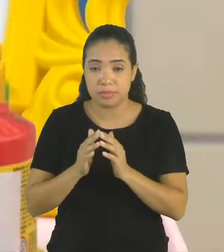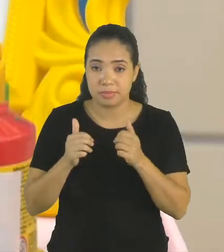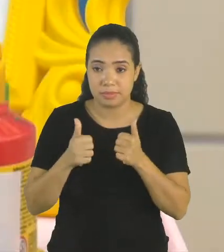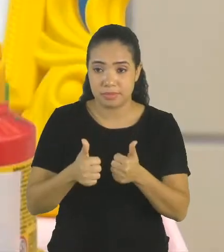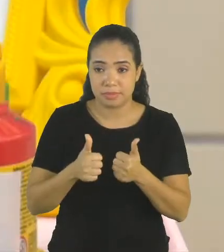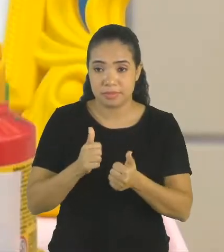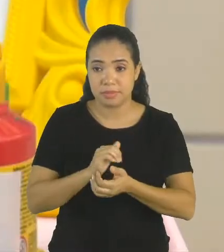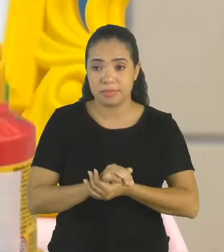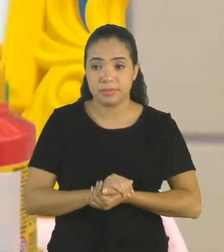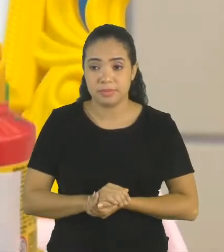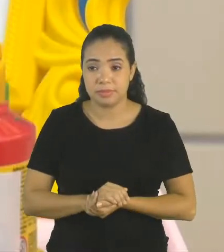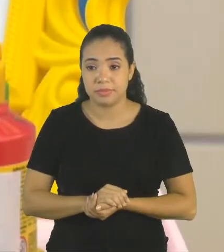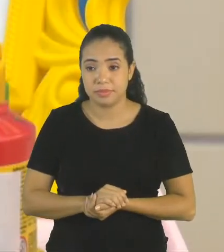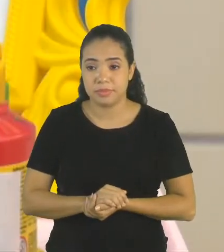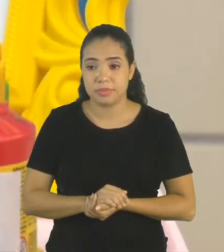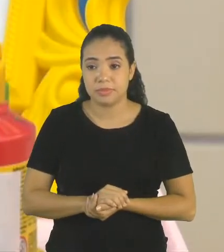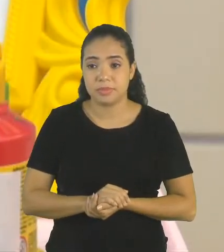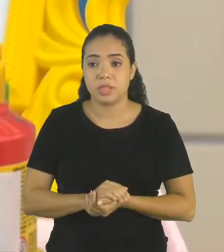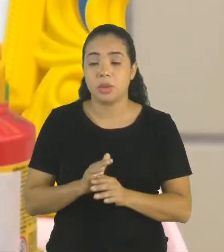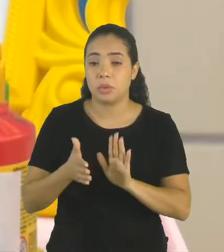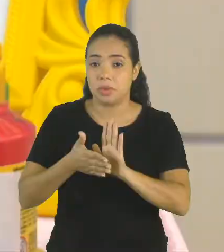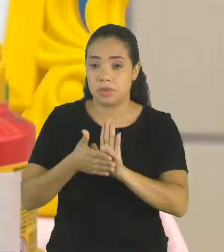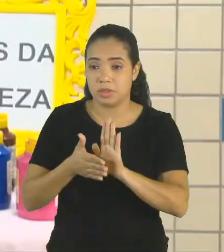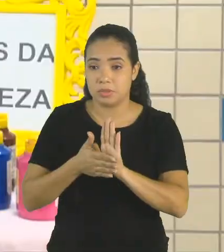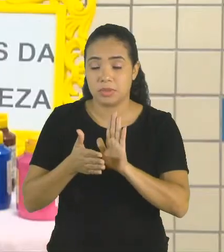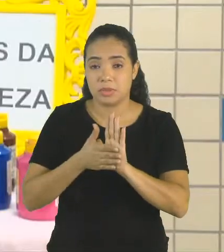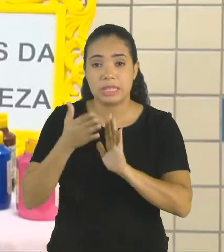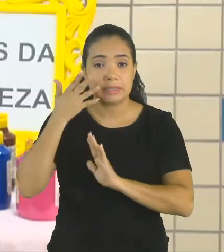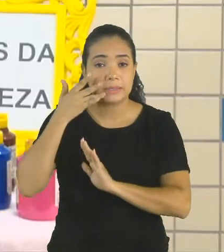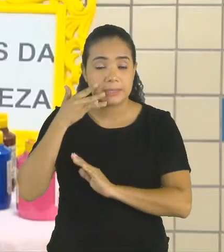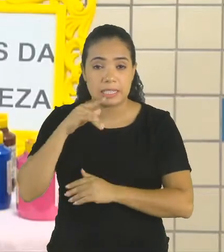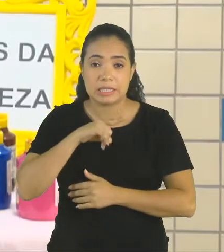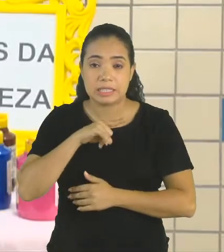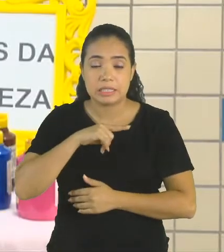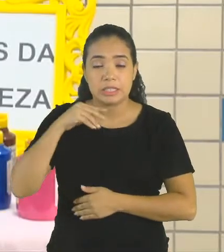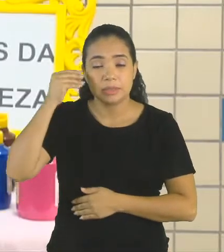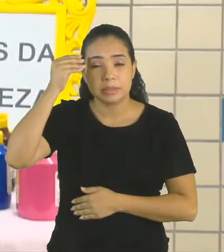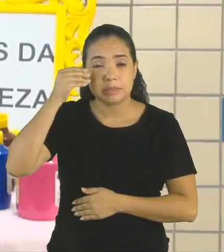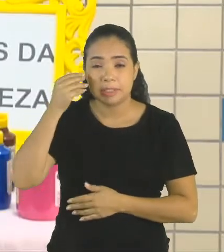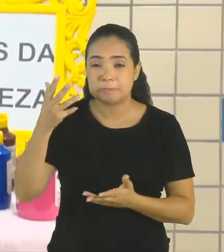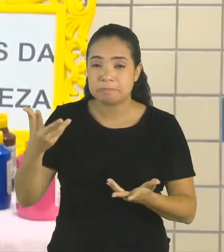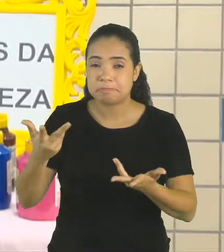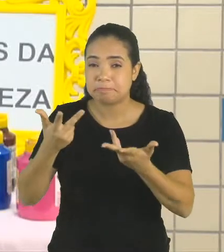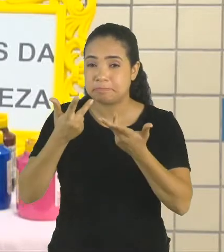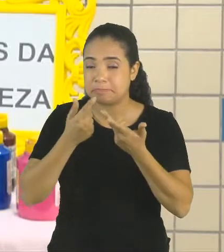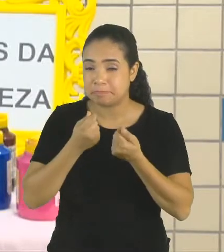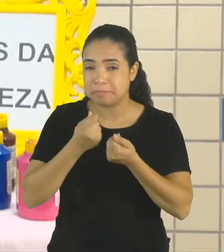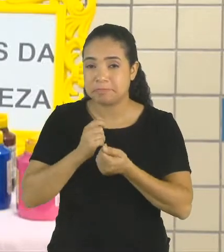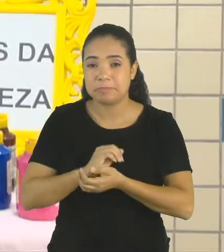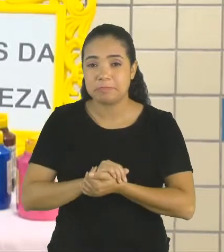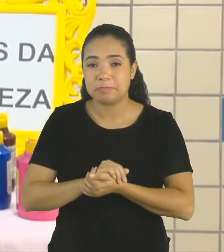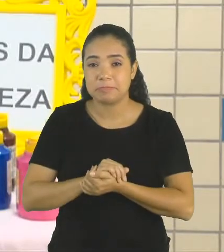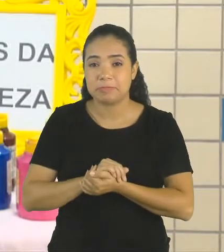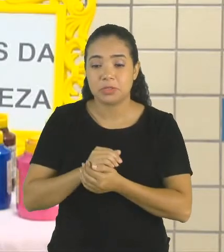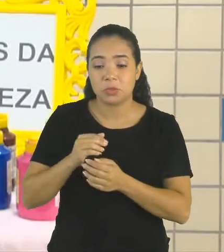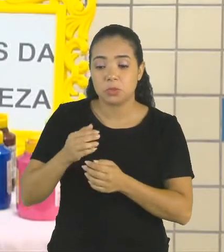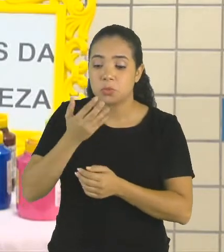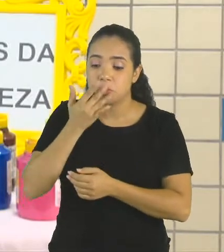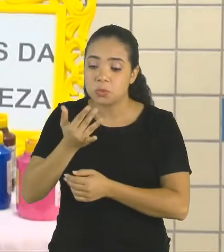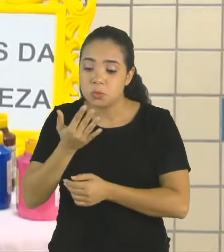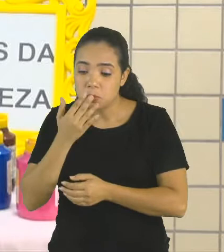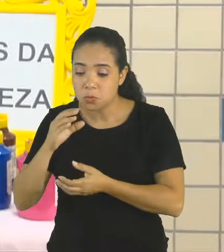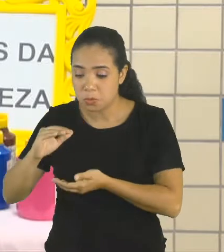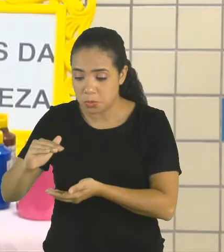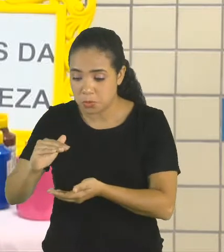Com essa proposta, as crianças terão uma experiência incrível com as tintas, com